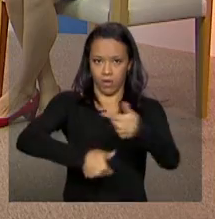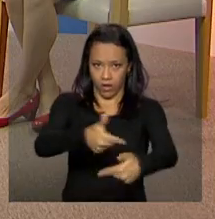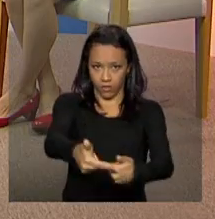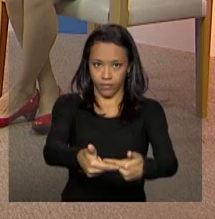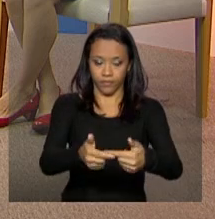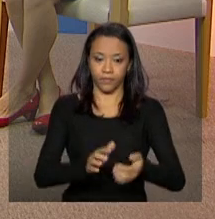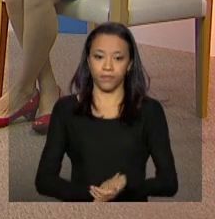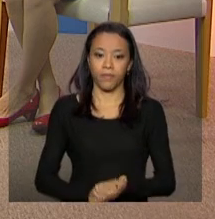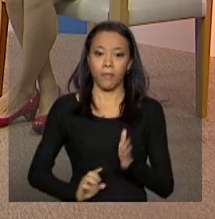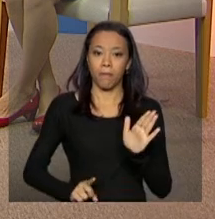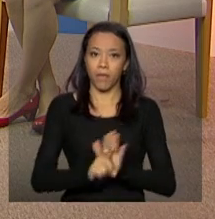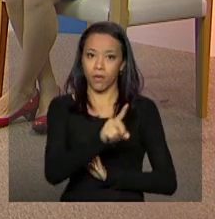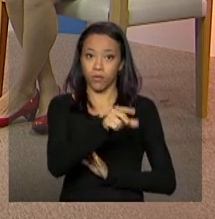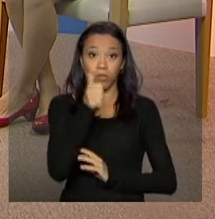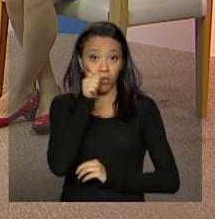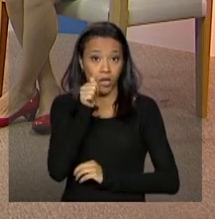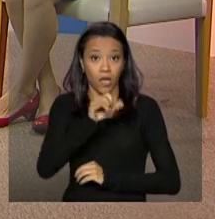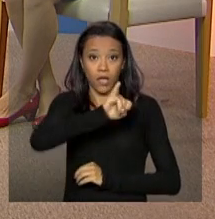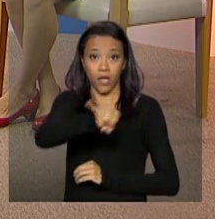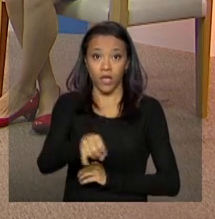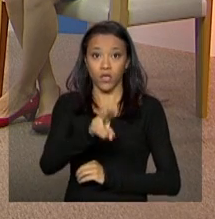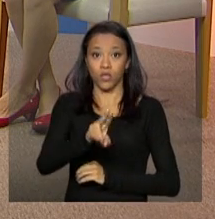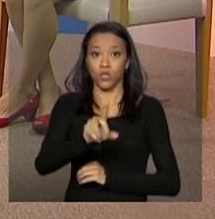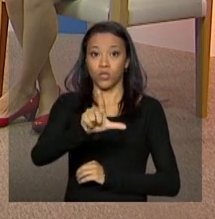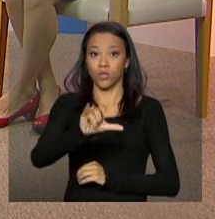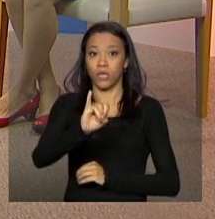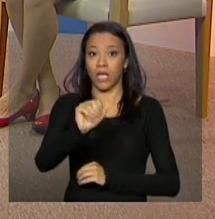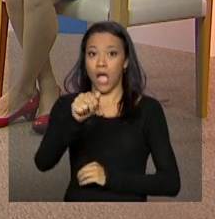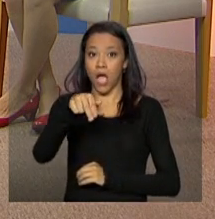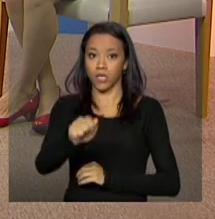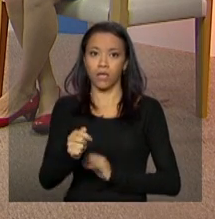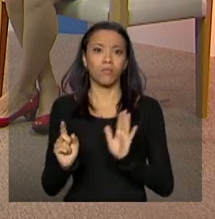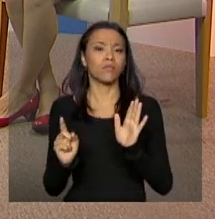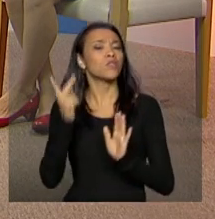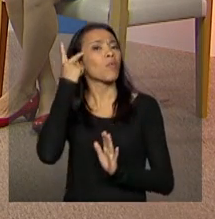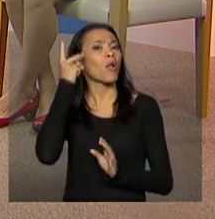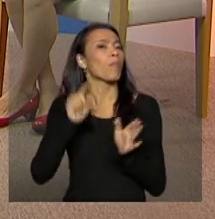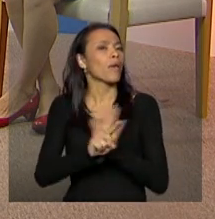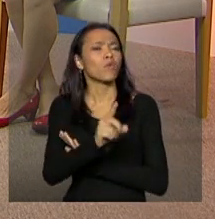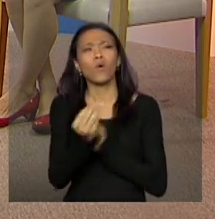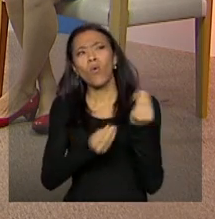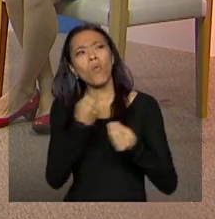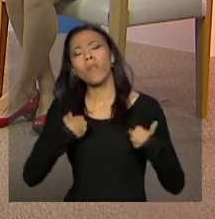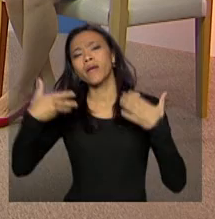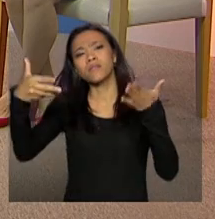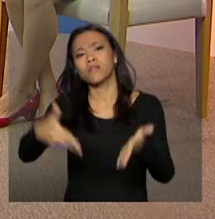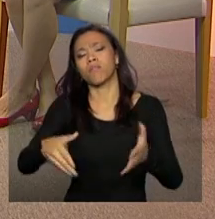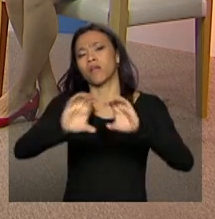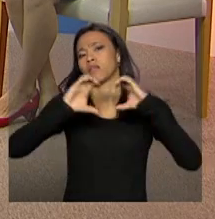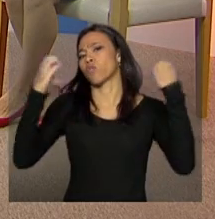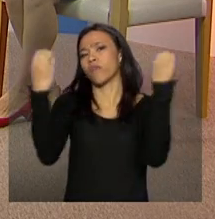Conselheira, Juliana Barbosa de São Paulo ela questiona como participar das conferências.